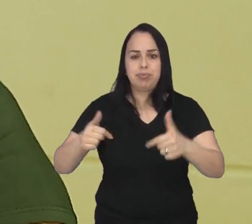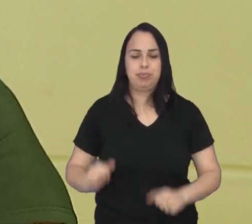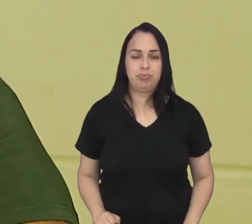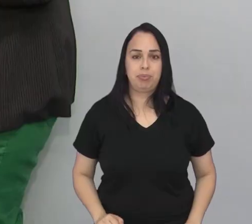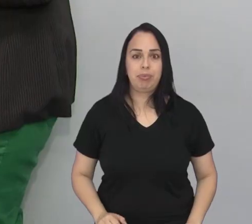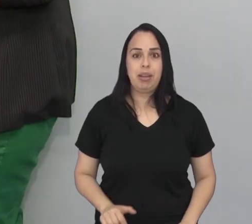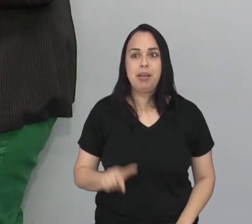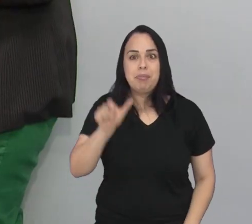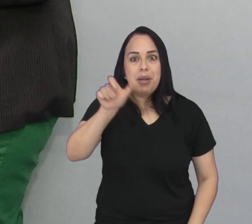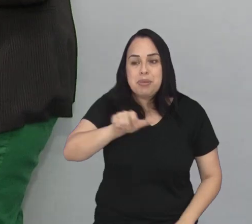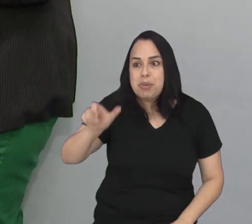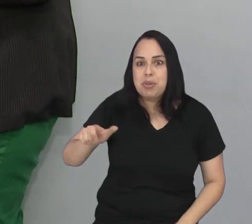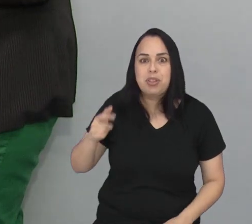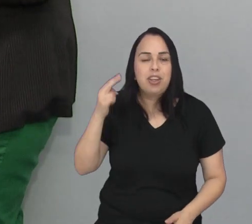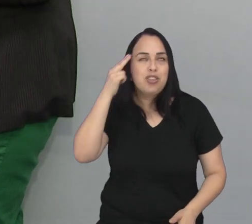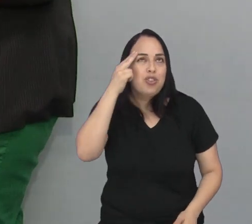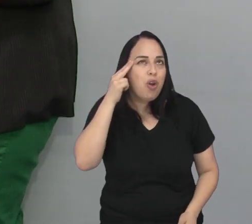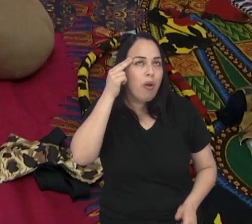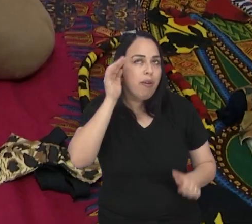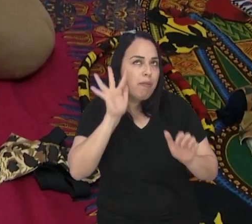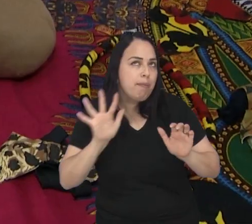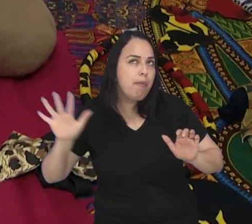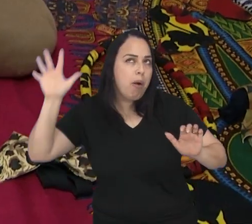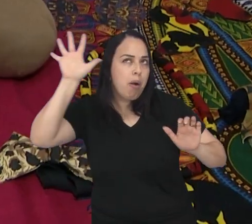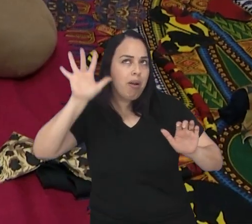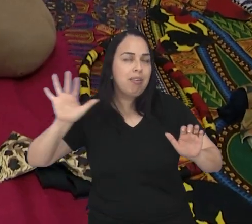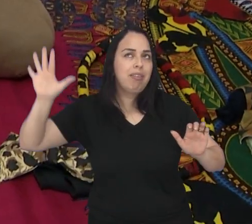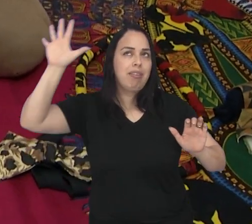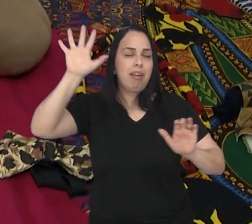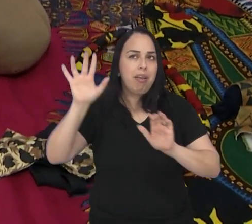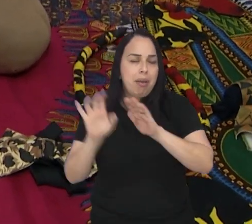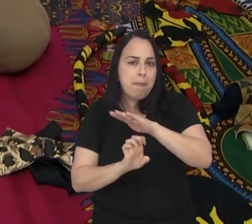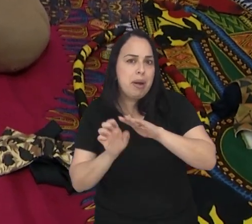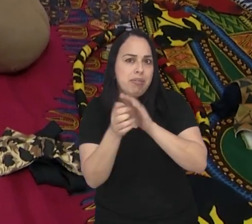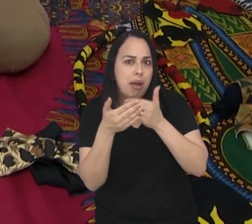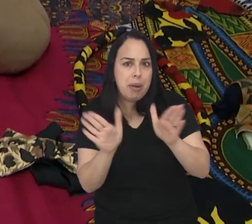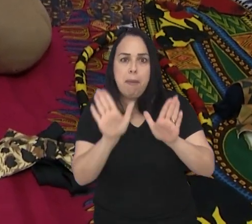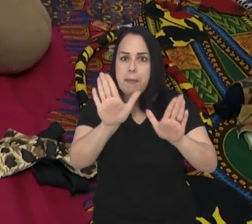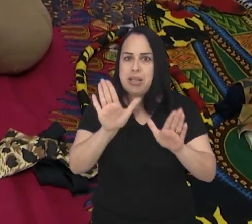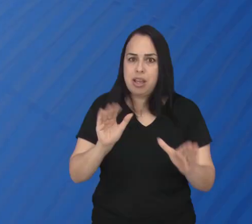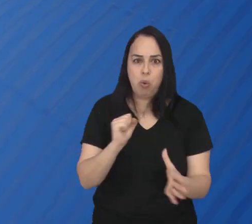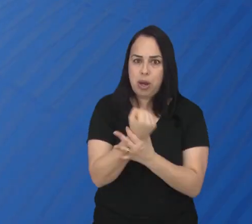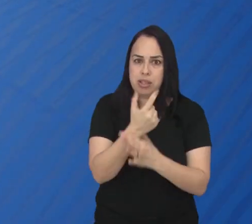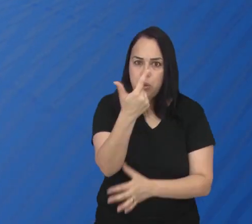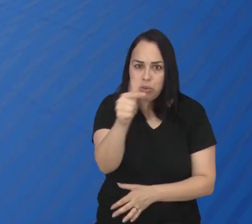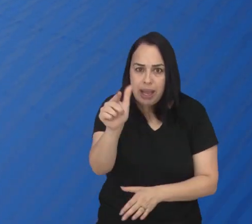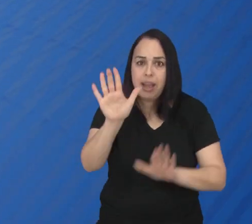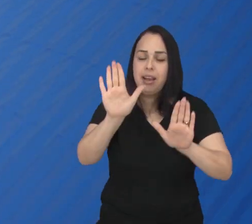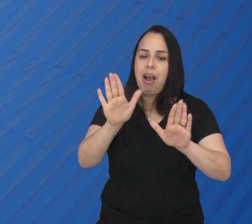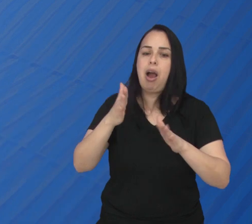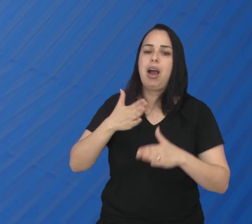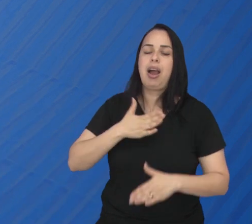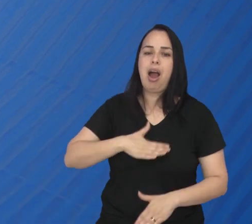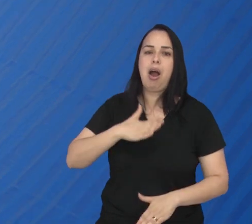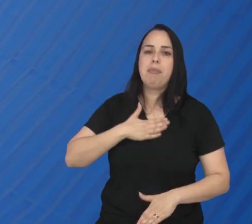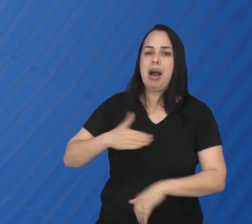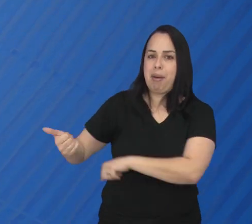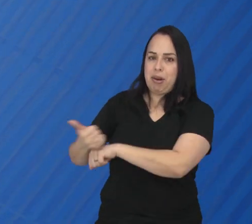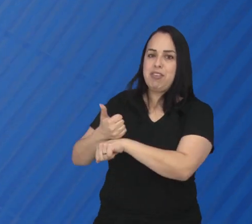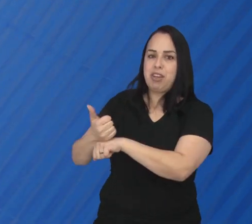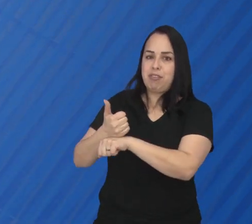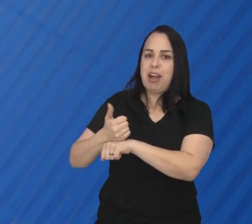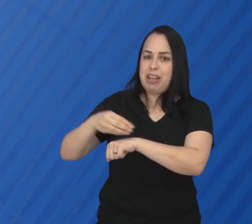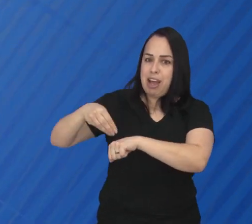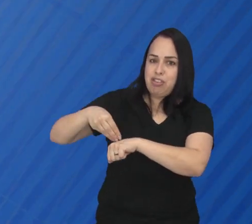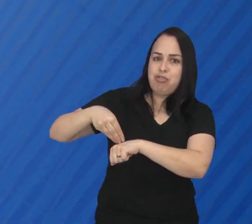imediato. Para quem sonha em empreender, mas ainda não está 100% seguro do que fazer, a consultora do Sebrae tem algumas